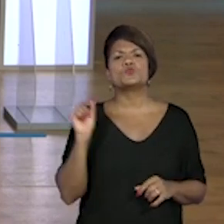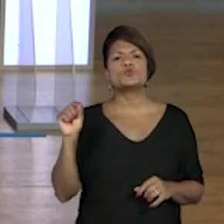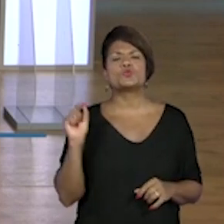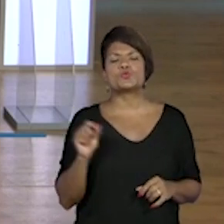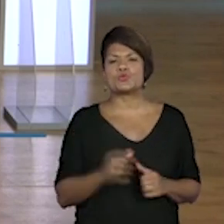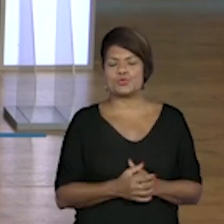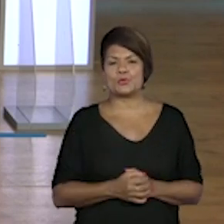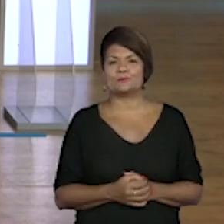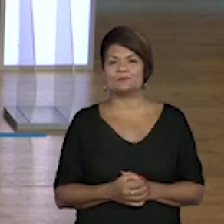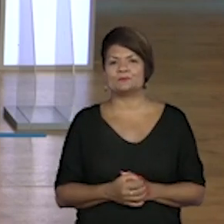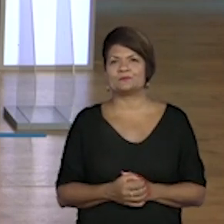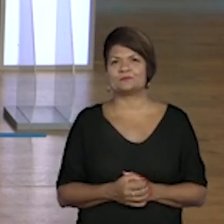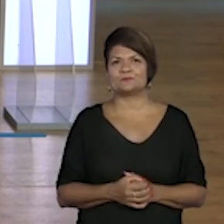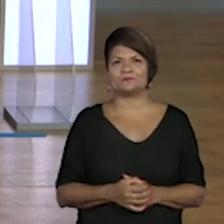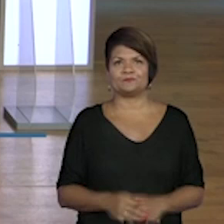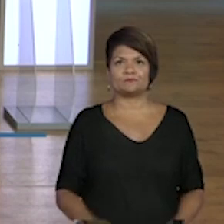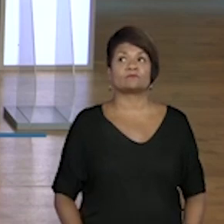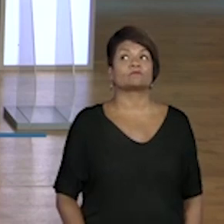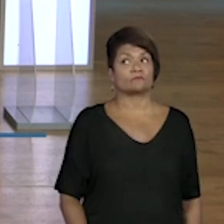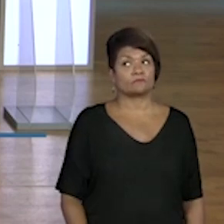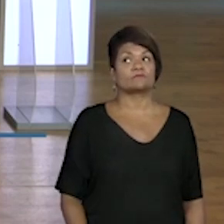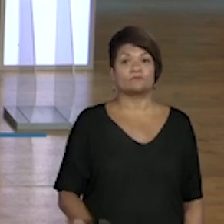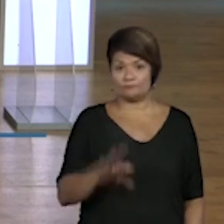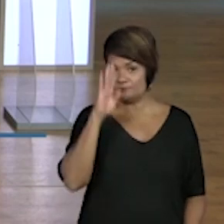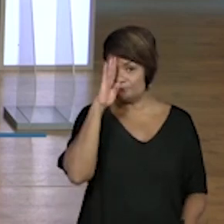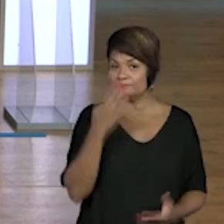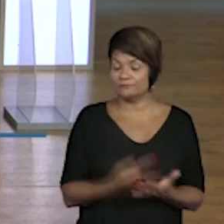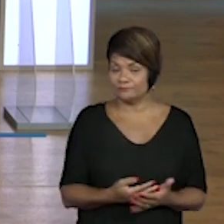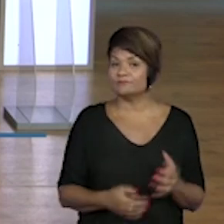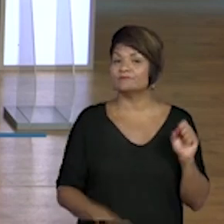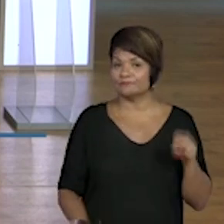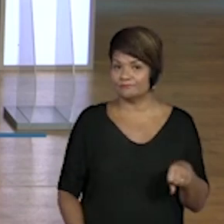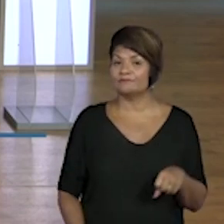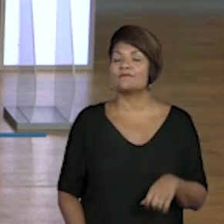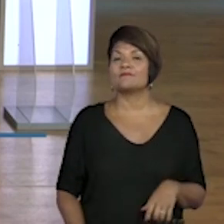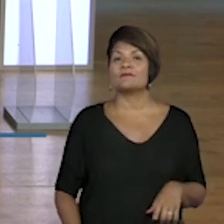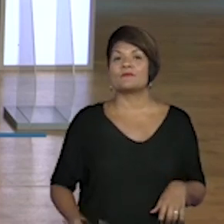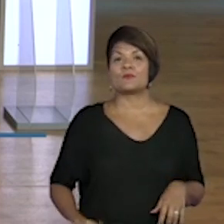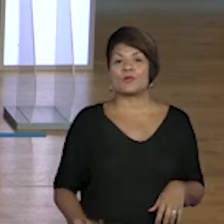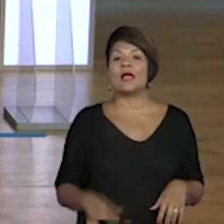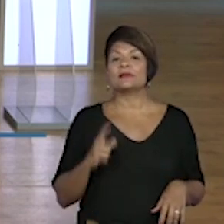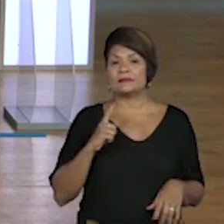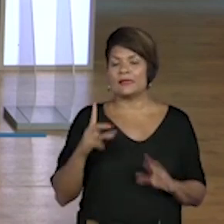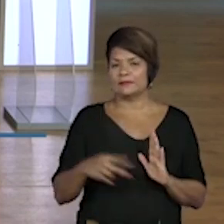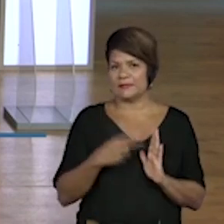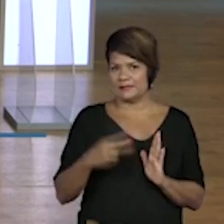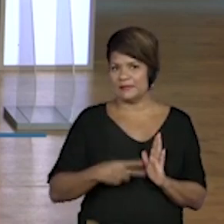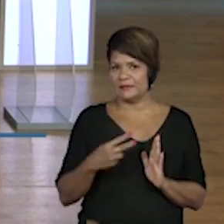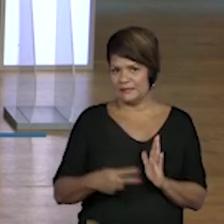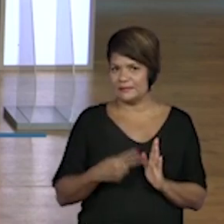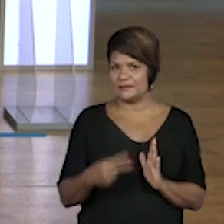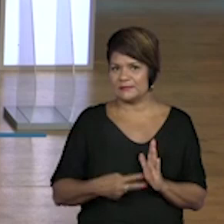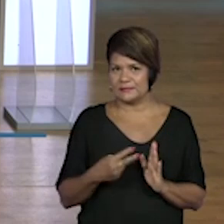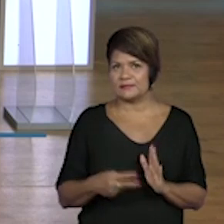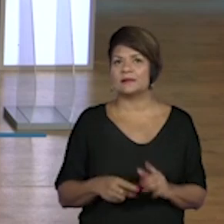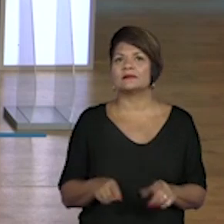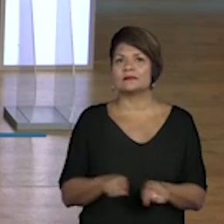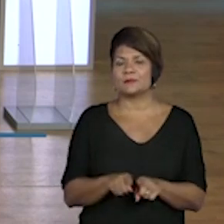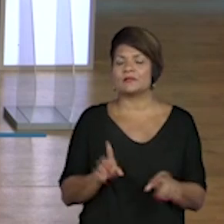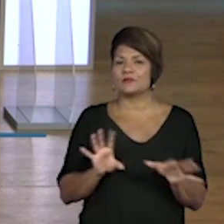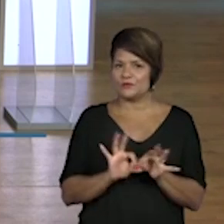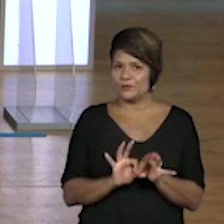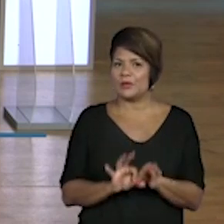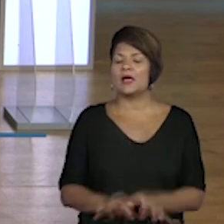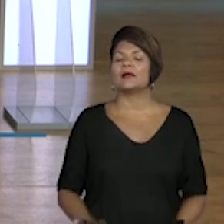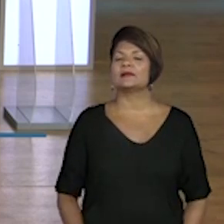O que você acha, Prô? Eu acredito que sim, até porque temos também a questão da dança, né, e elas estão ali vinculadas.